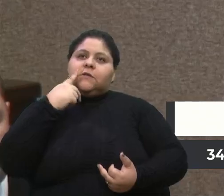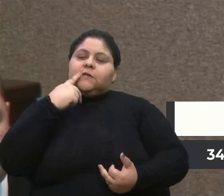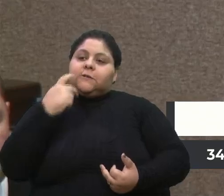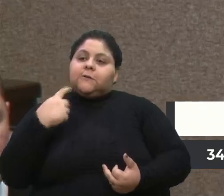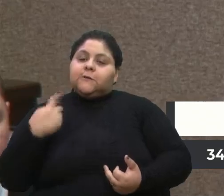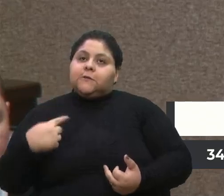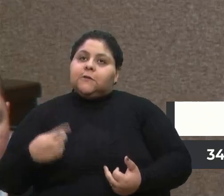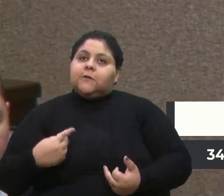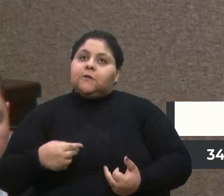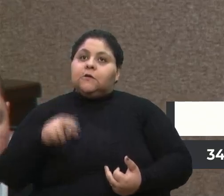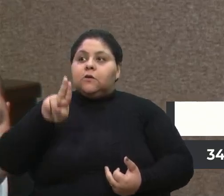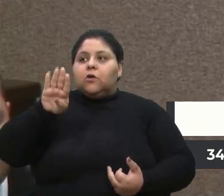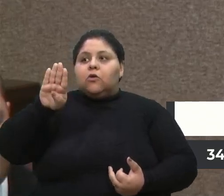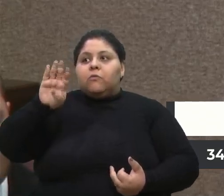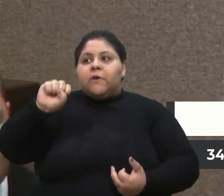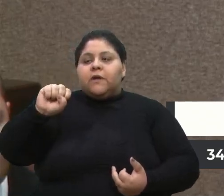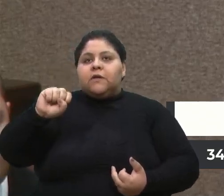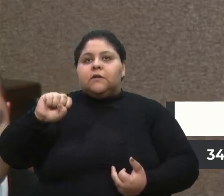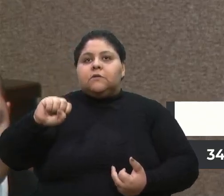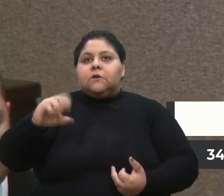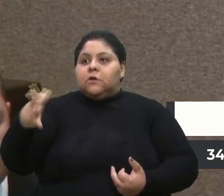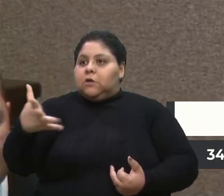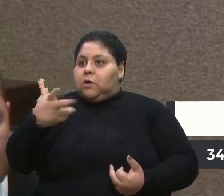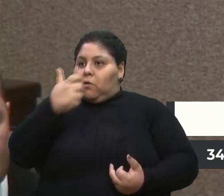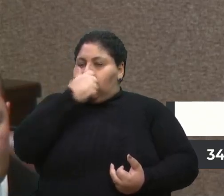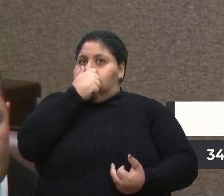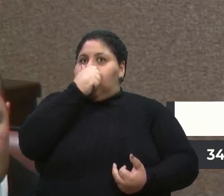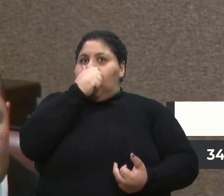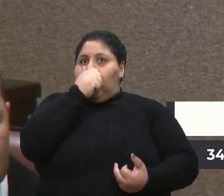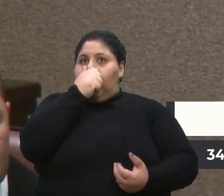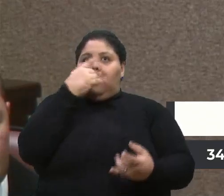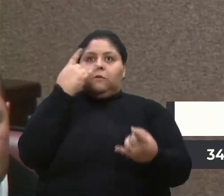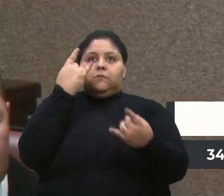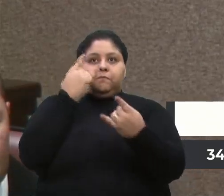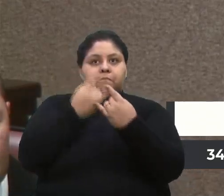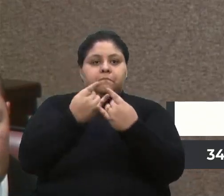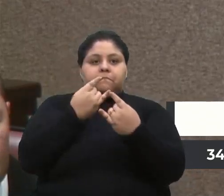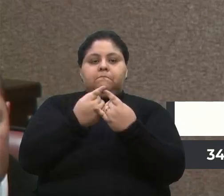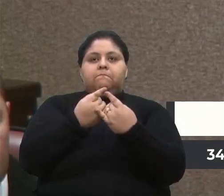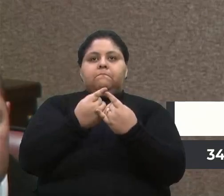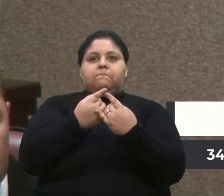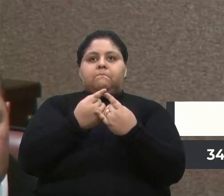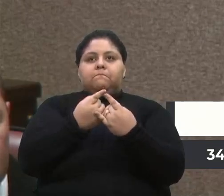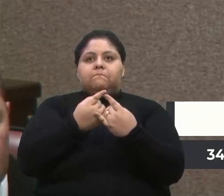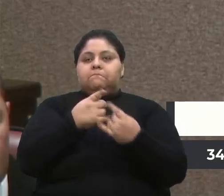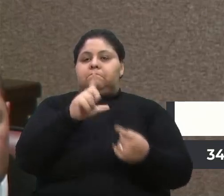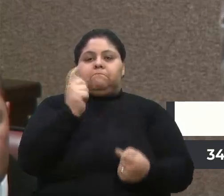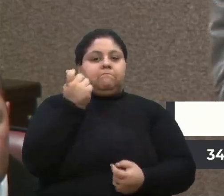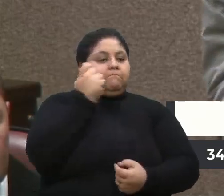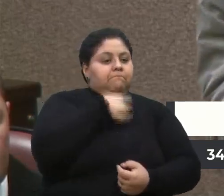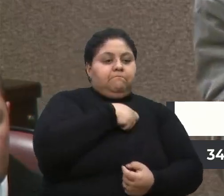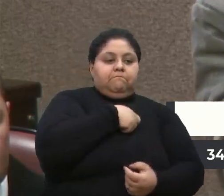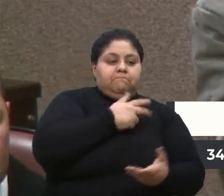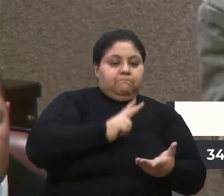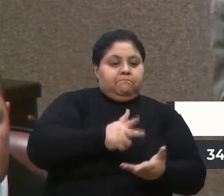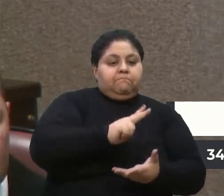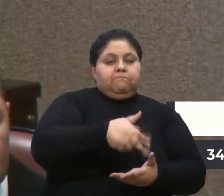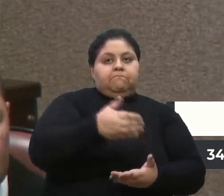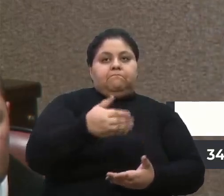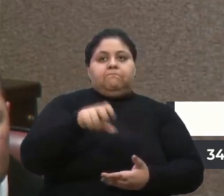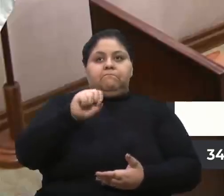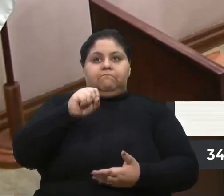os postinhos estão cheios de preservativo de graça. Então não precisaria nem estar aqui discutindo. Votarei sim. Obrigado, senhor